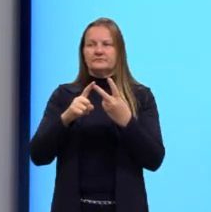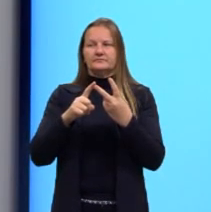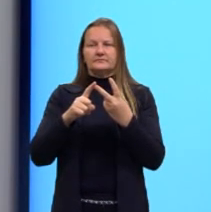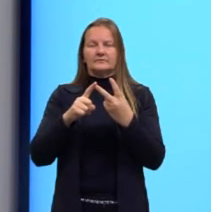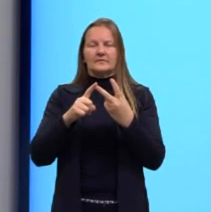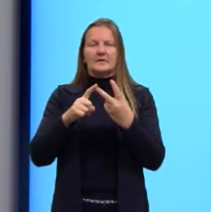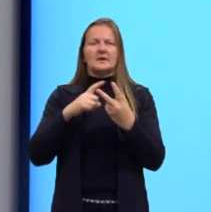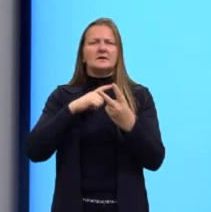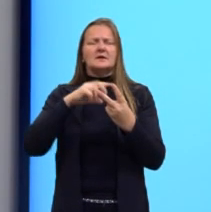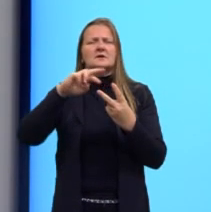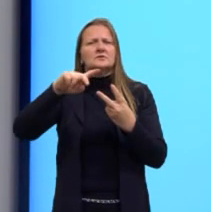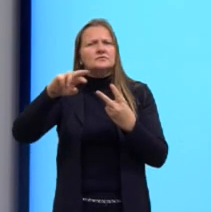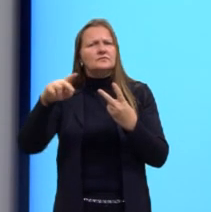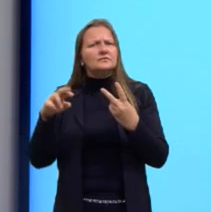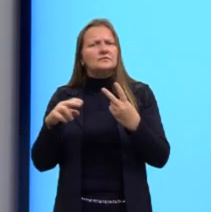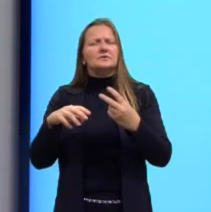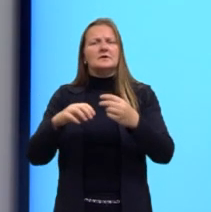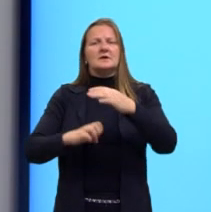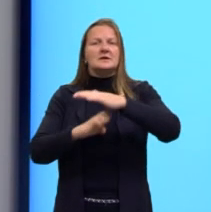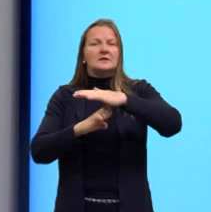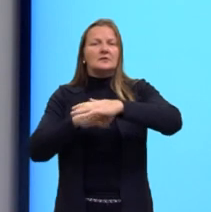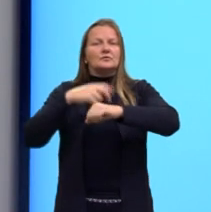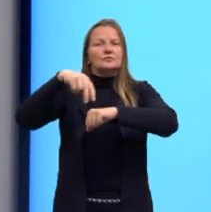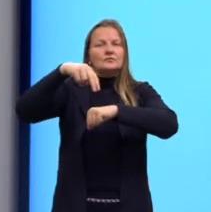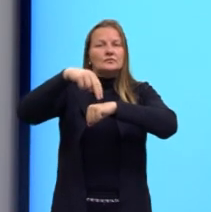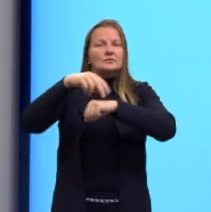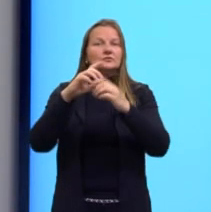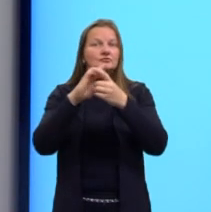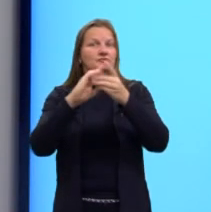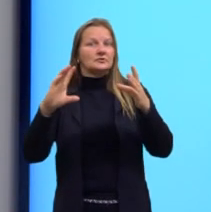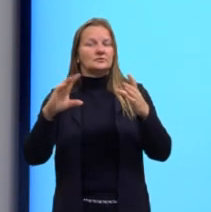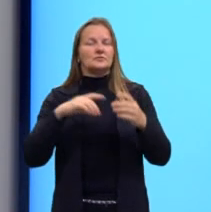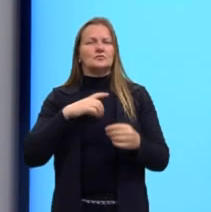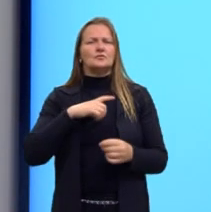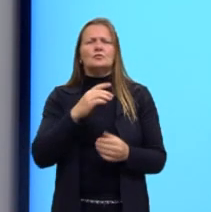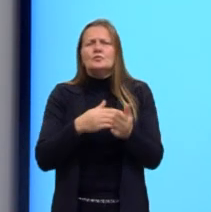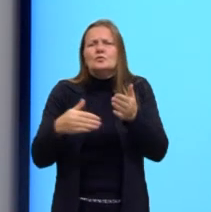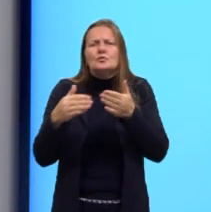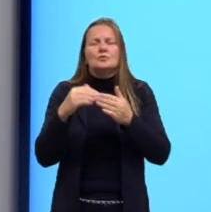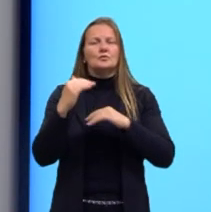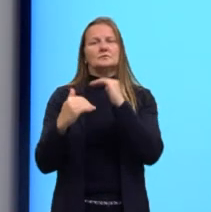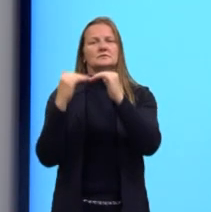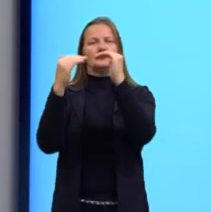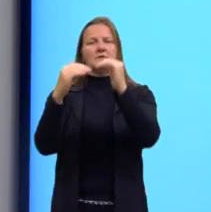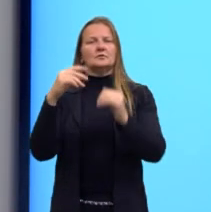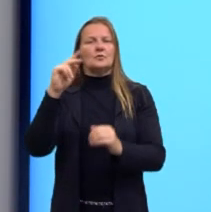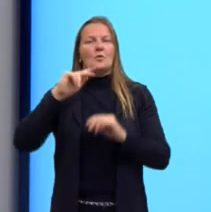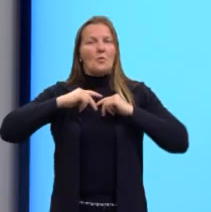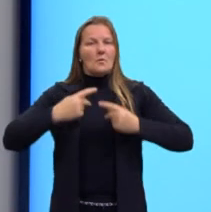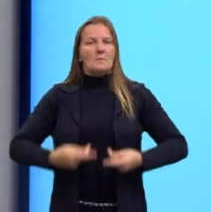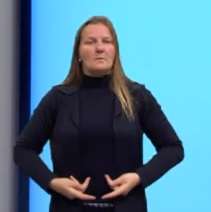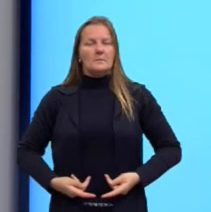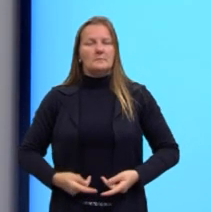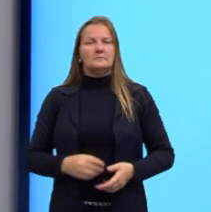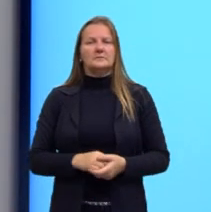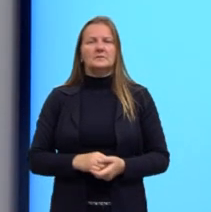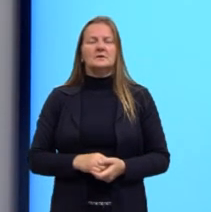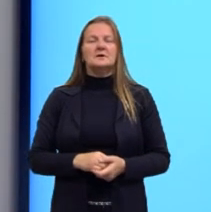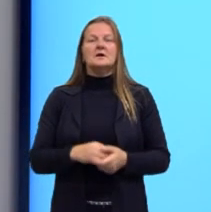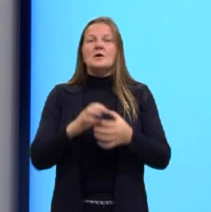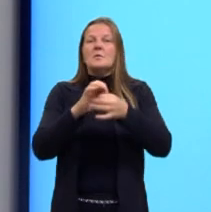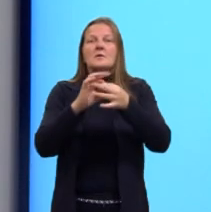um Estado democrático de direito, calcado nas liberdades que permitam o desenvolvimento humano, com vistas à